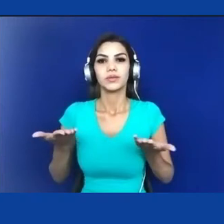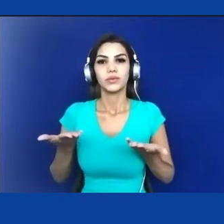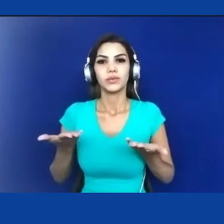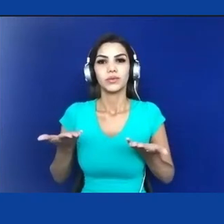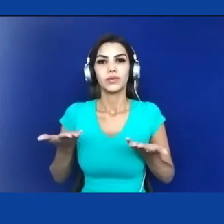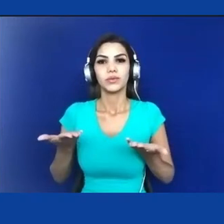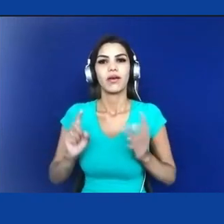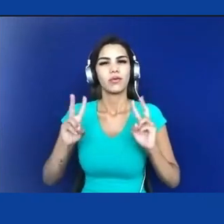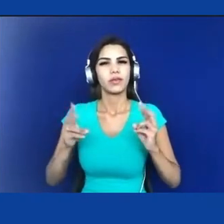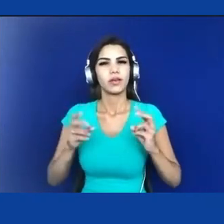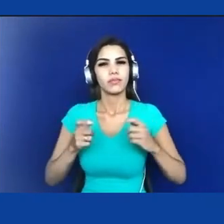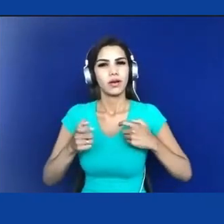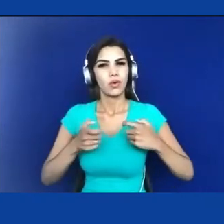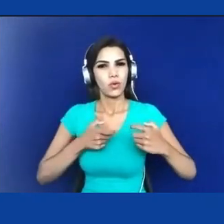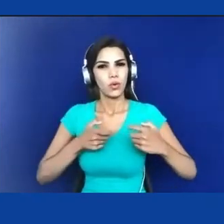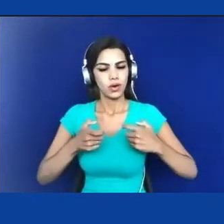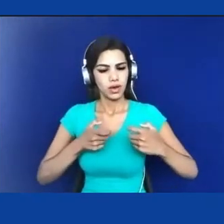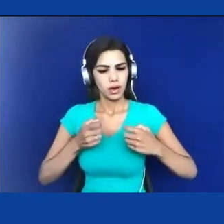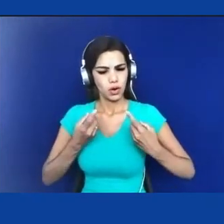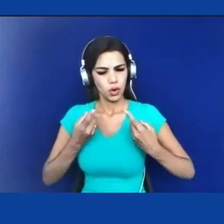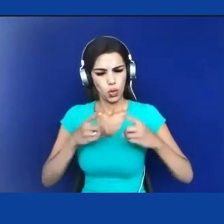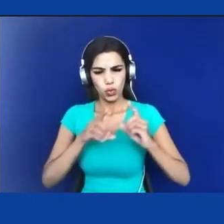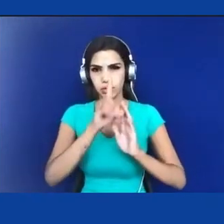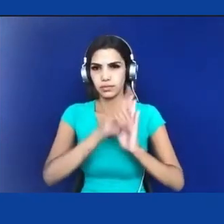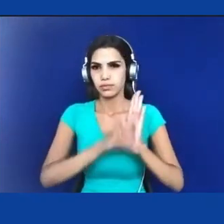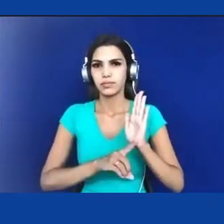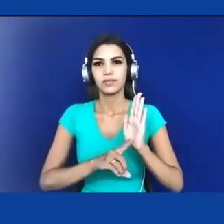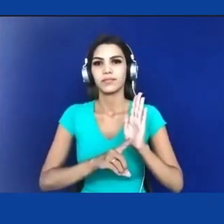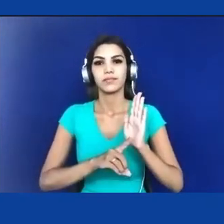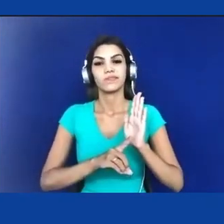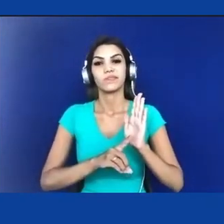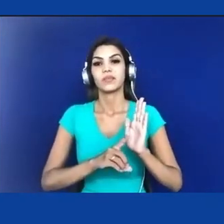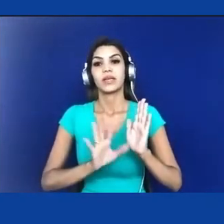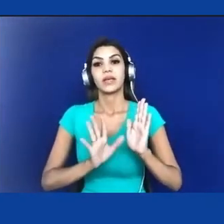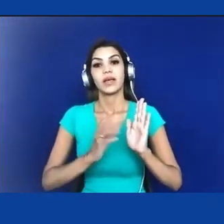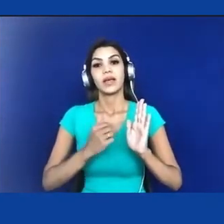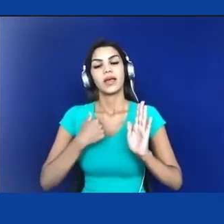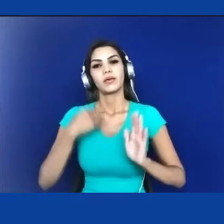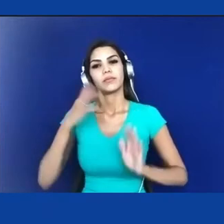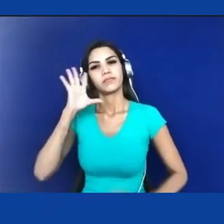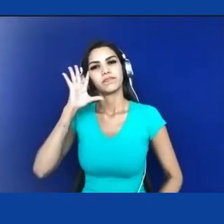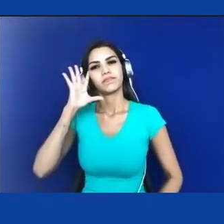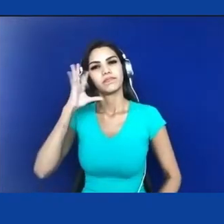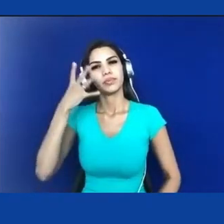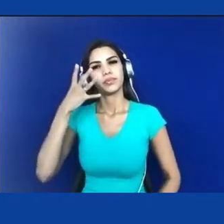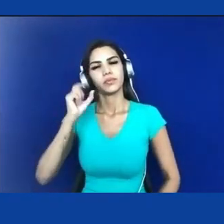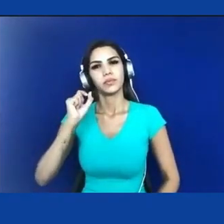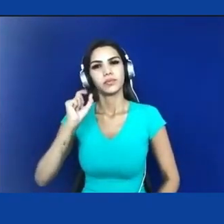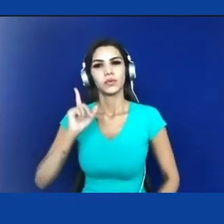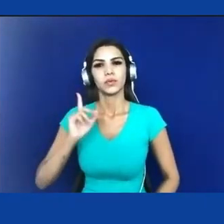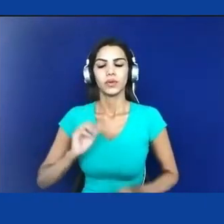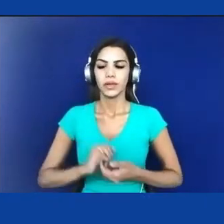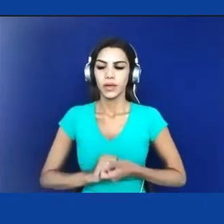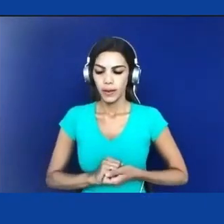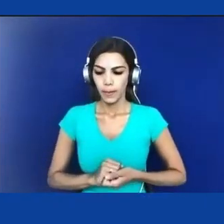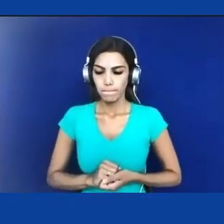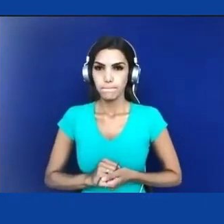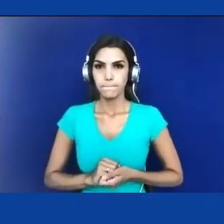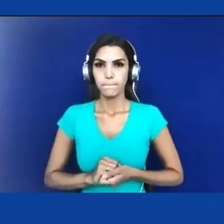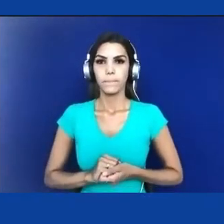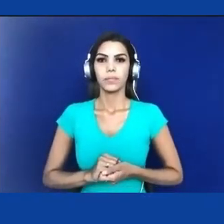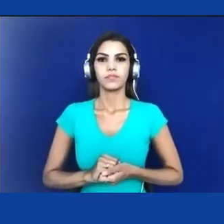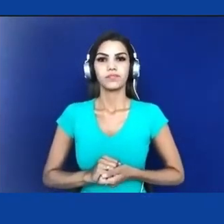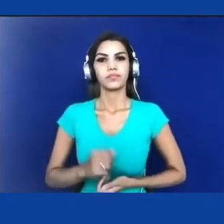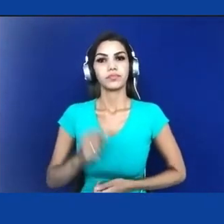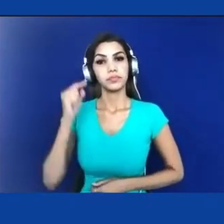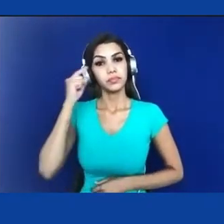contra os direitos, eu resolvi, então, me circunscrever aqui, considerando a presença de